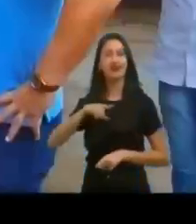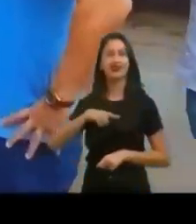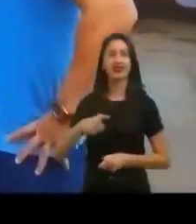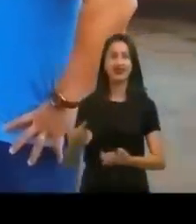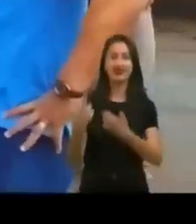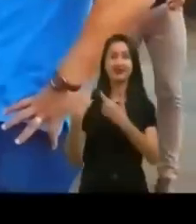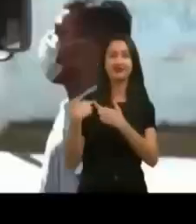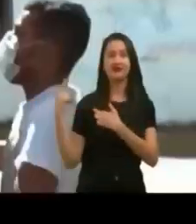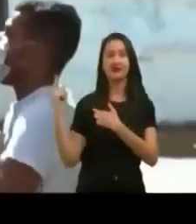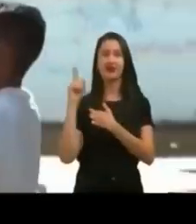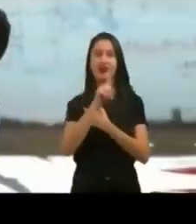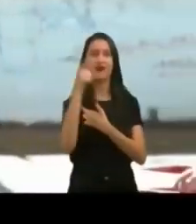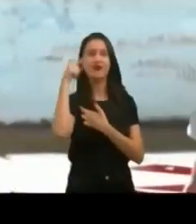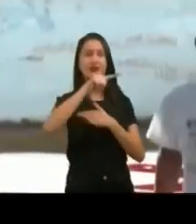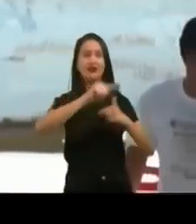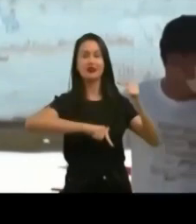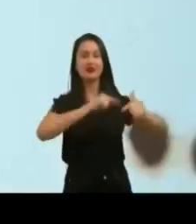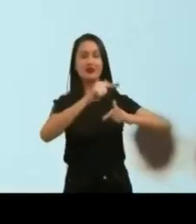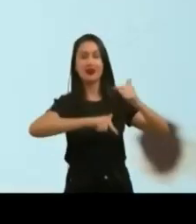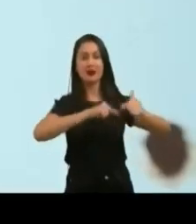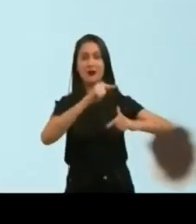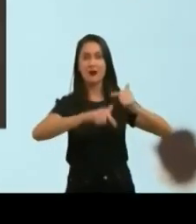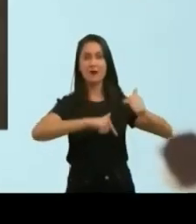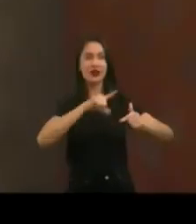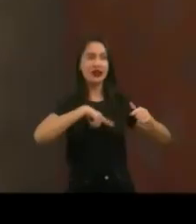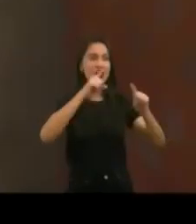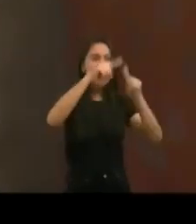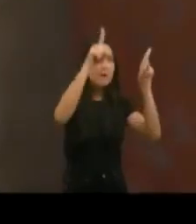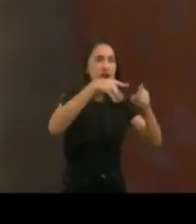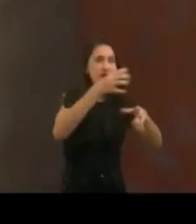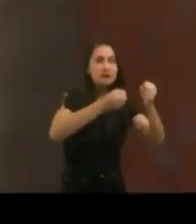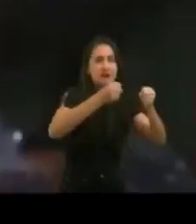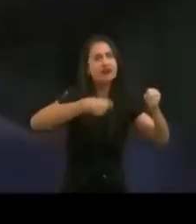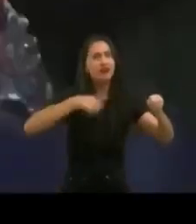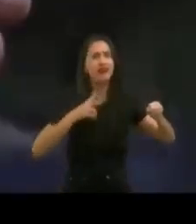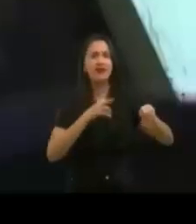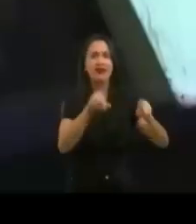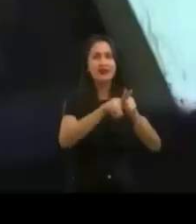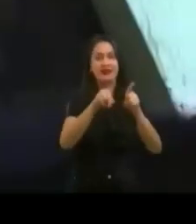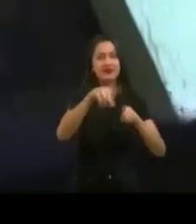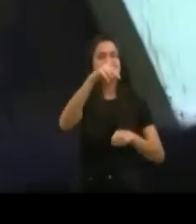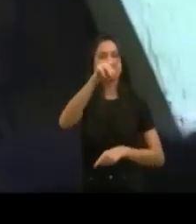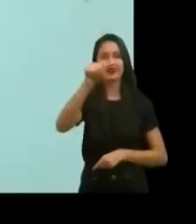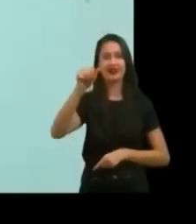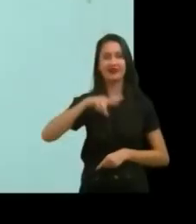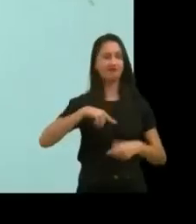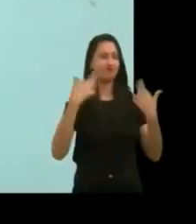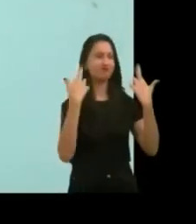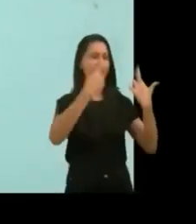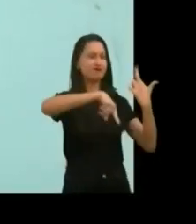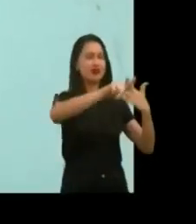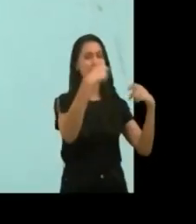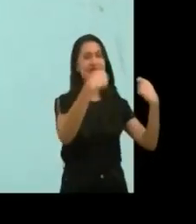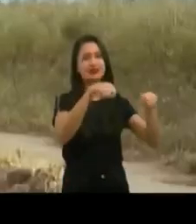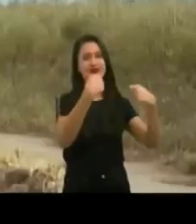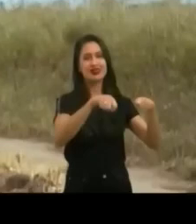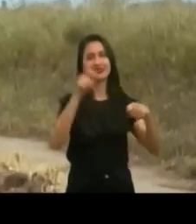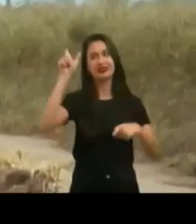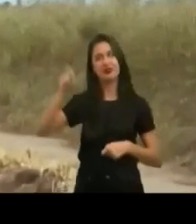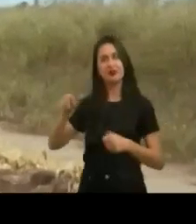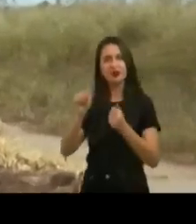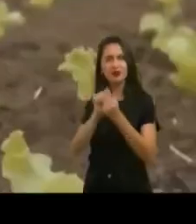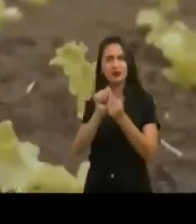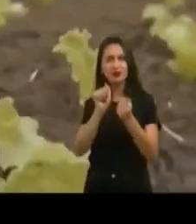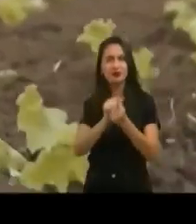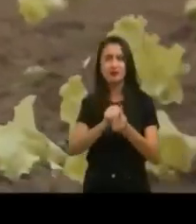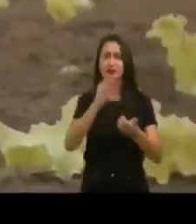assumiu o compromisso e foi logo trabalhando. Botou pra andar o programa do leite e o PA, levando esperança para quem estava precisando. E